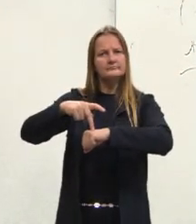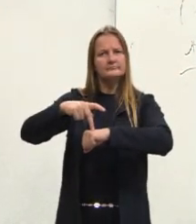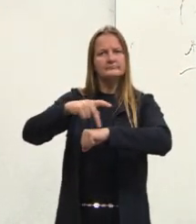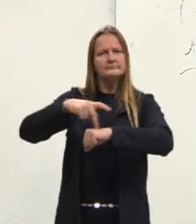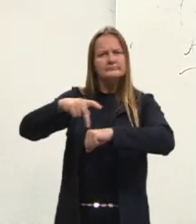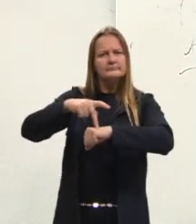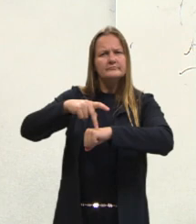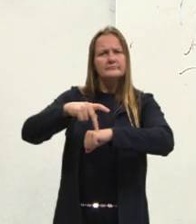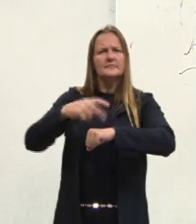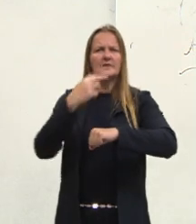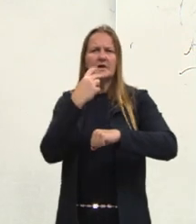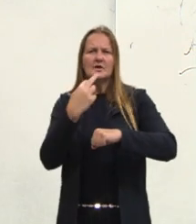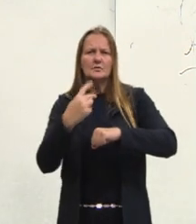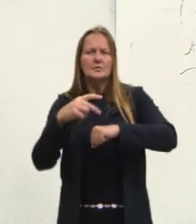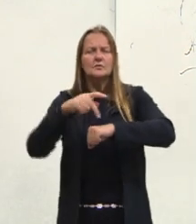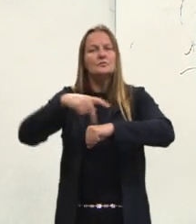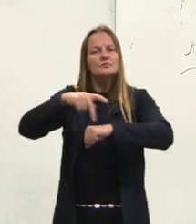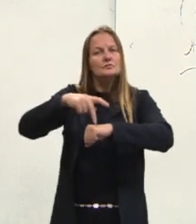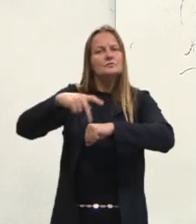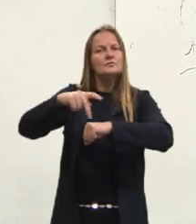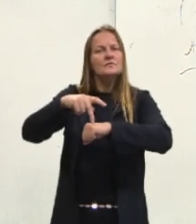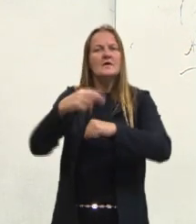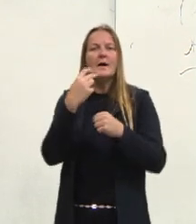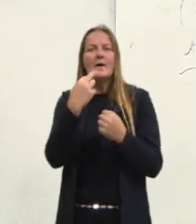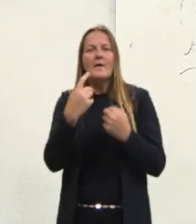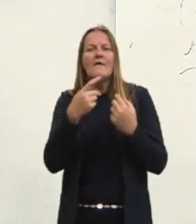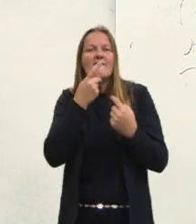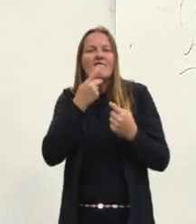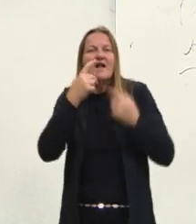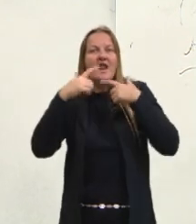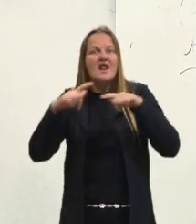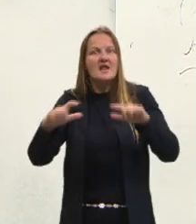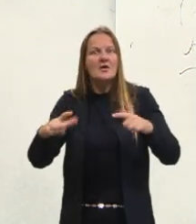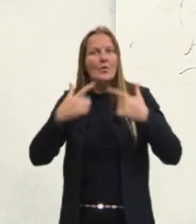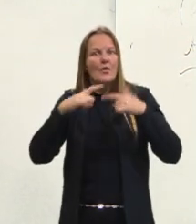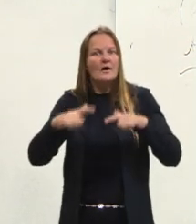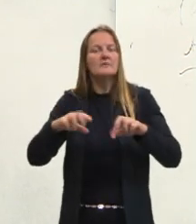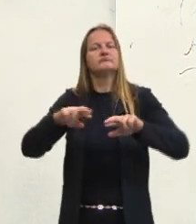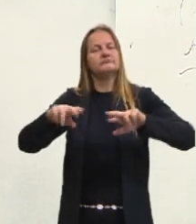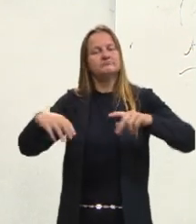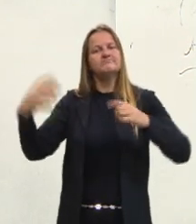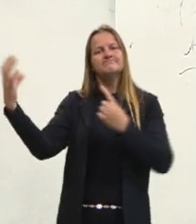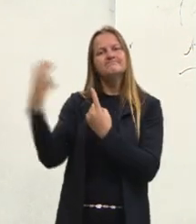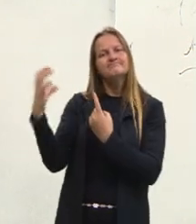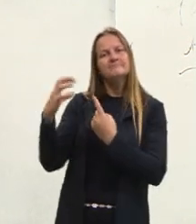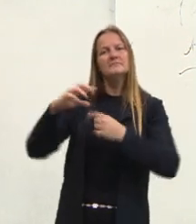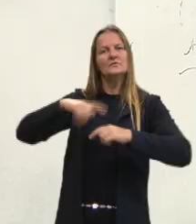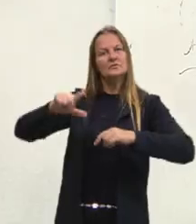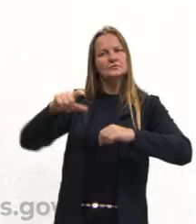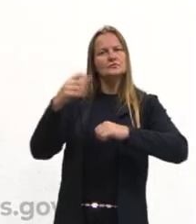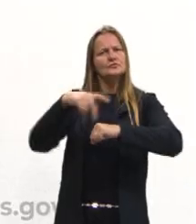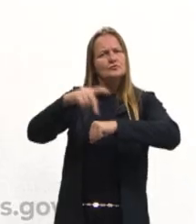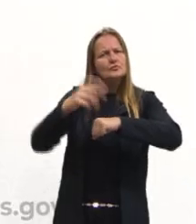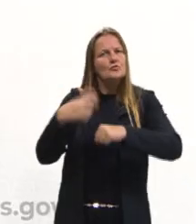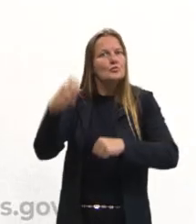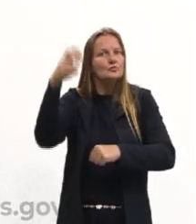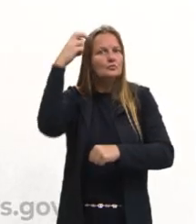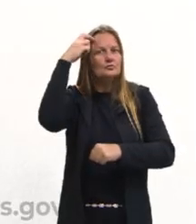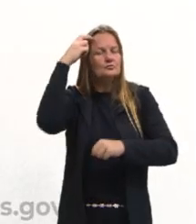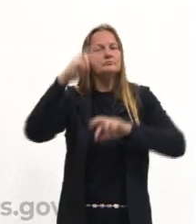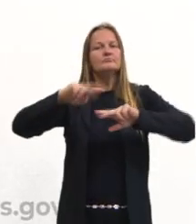idioma. Então, pelas influências que eles acabam sofrendo de outras línguas e outras culturas,